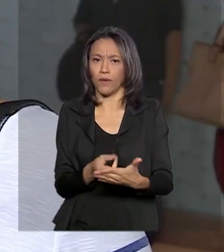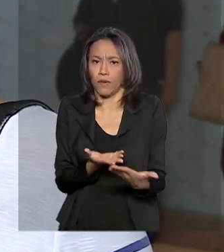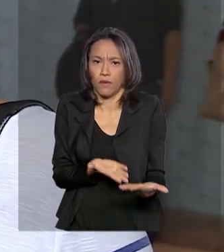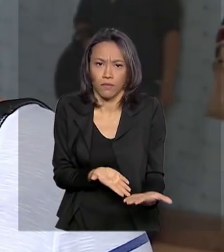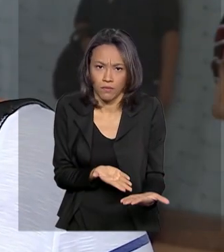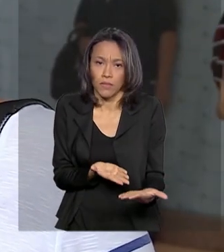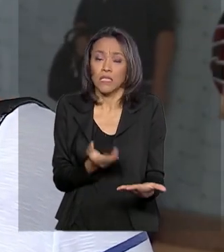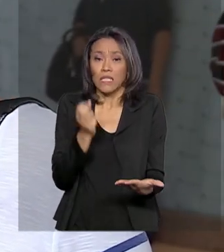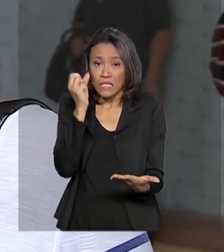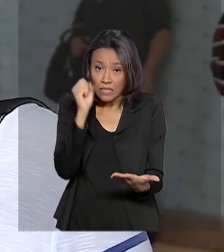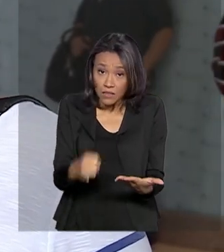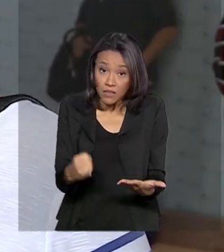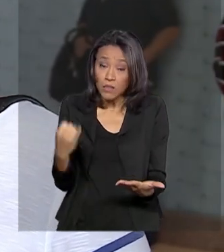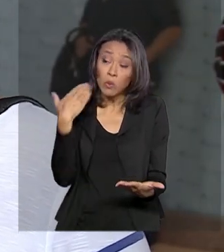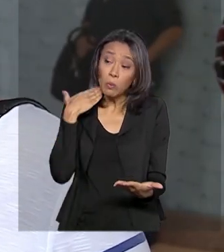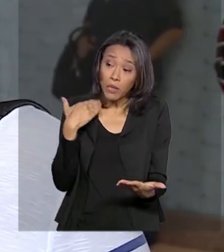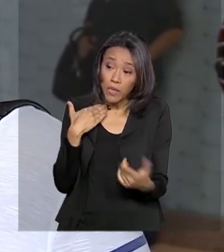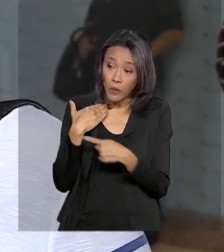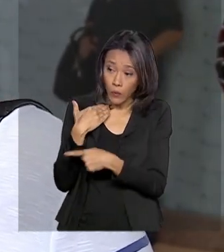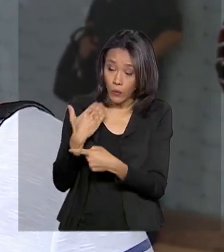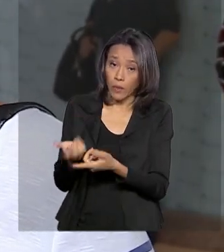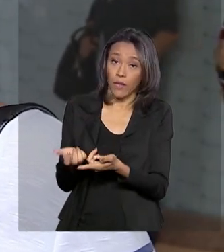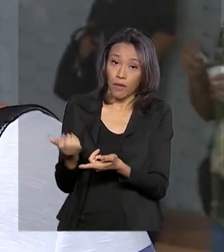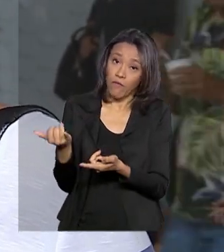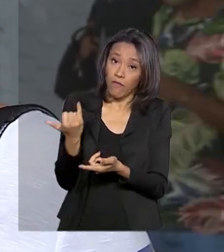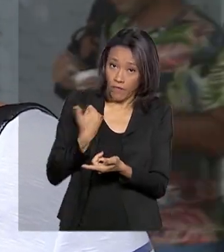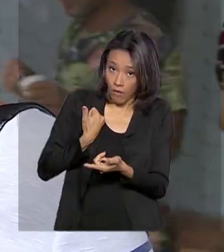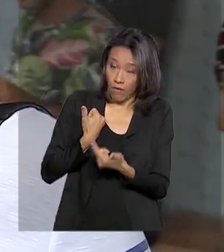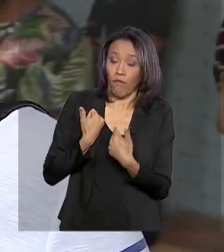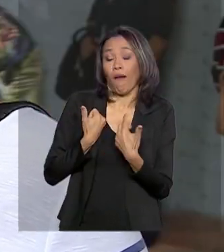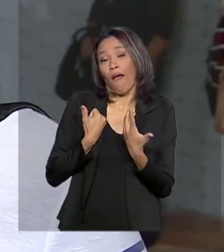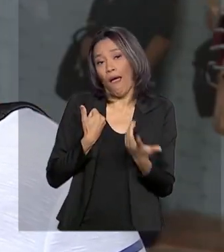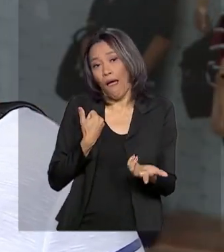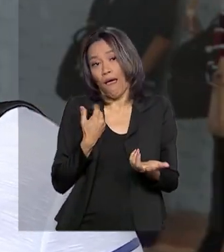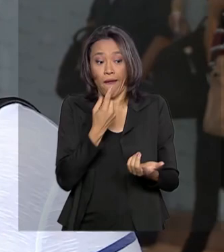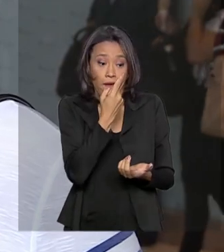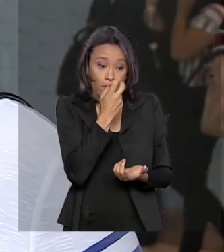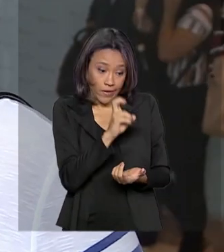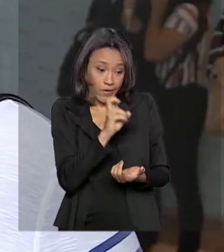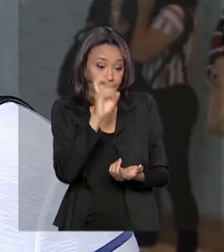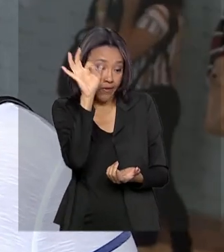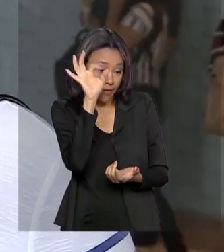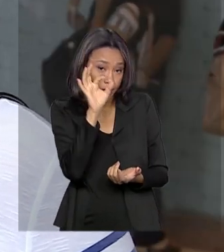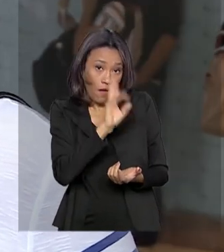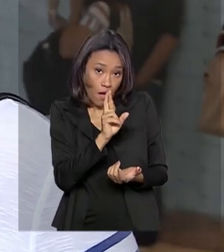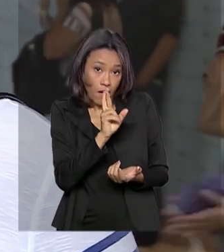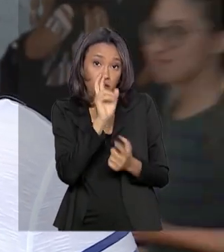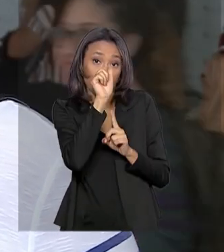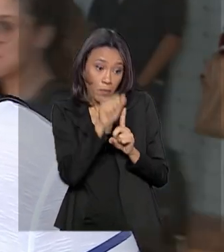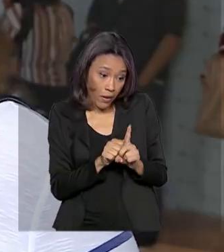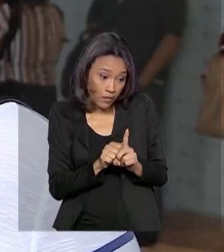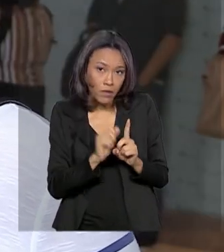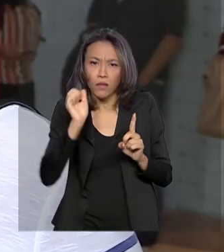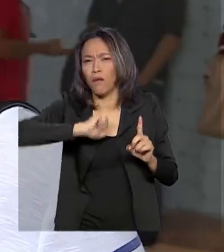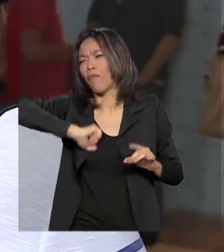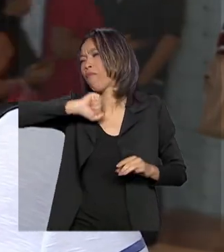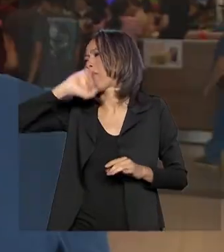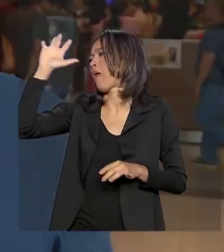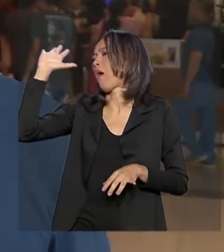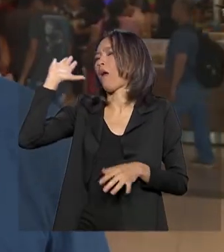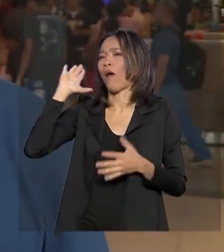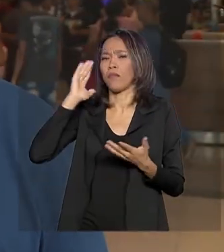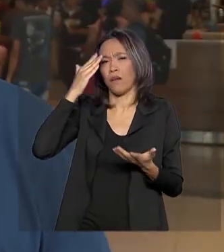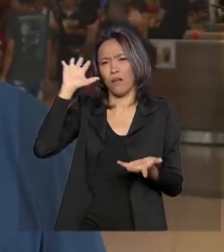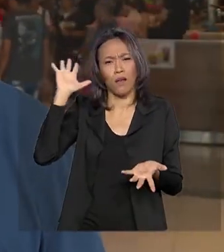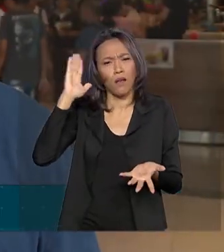E se alguém, o banco mesmo, falar assim, não, é 15 reais ao mês, sabe? Fica bem mais claro.